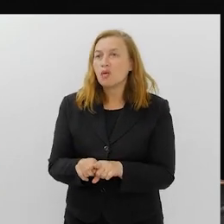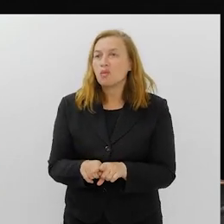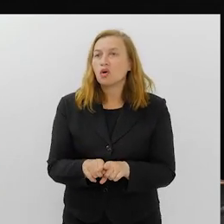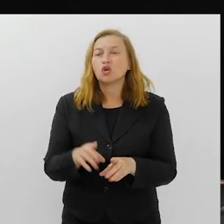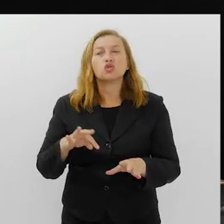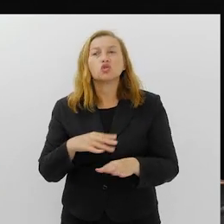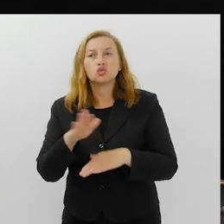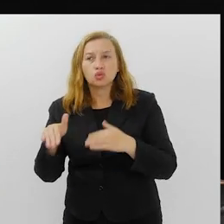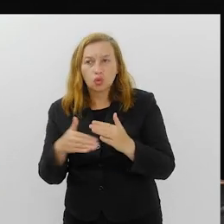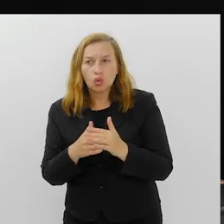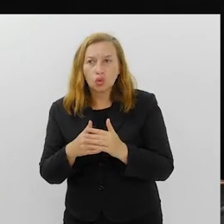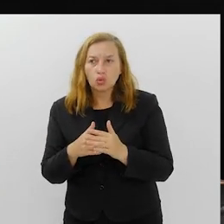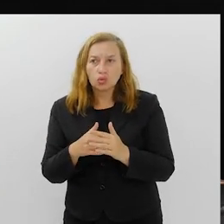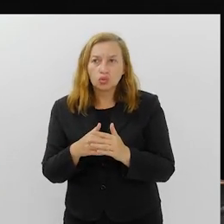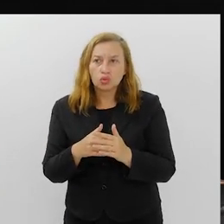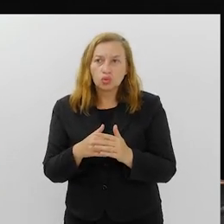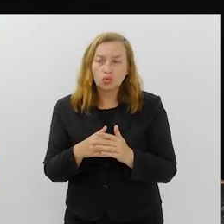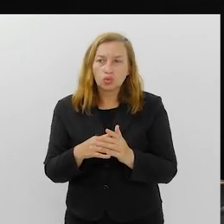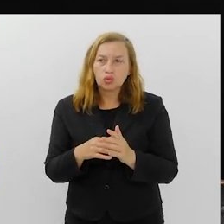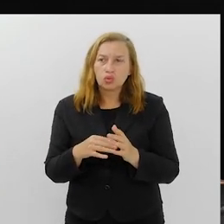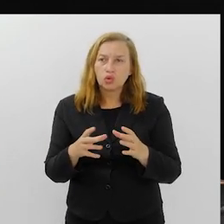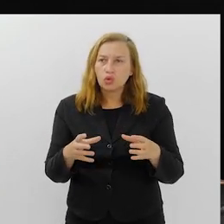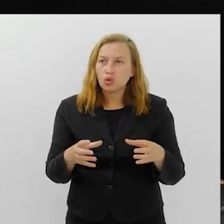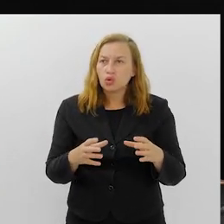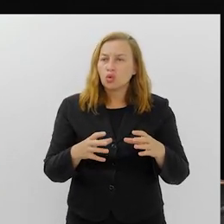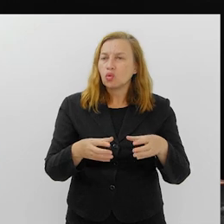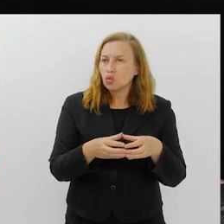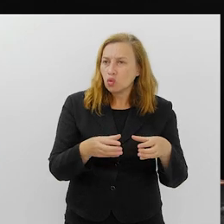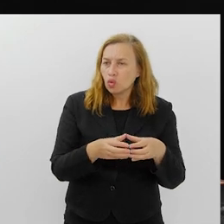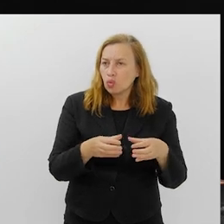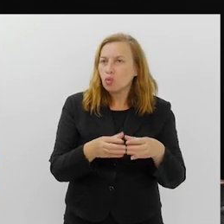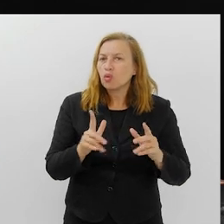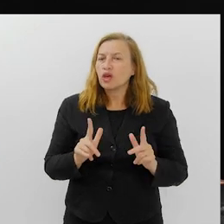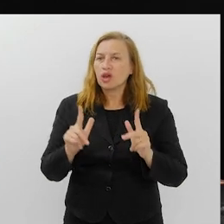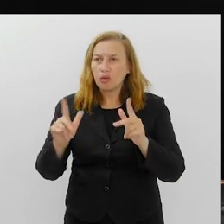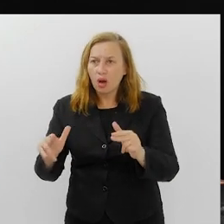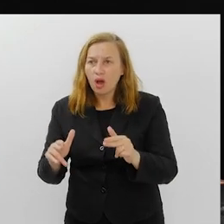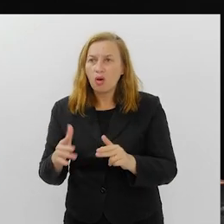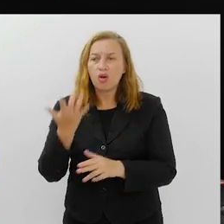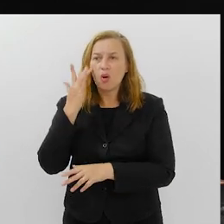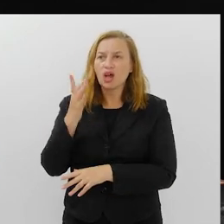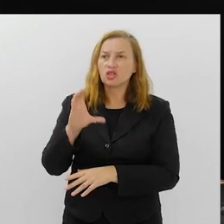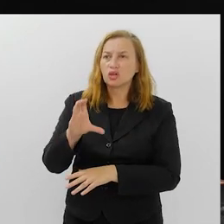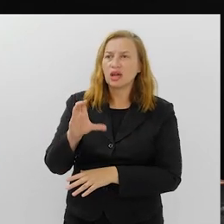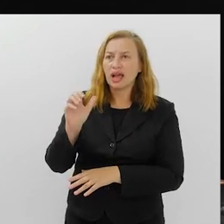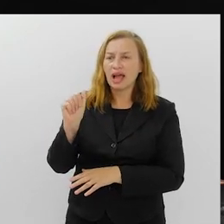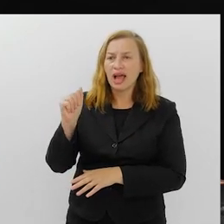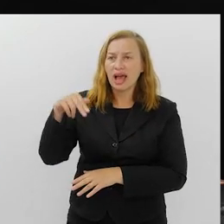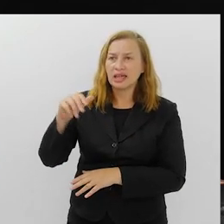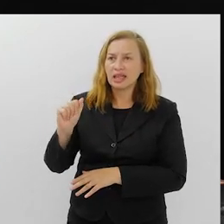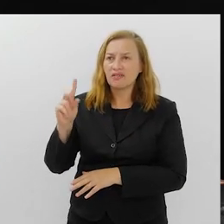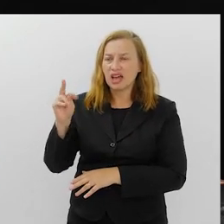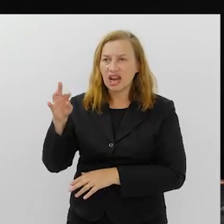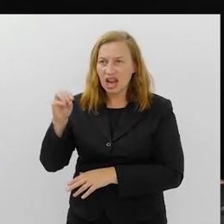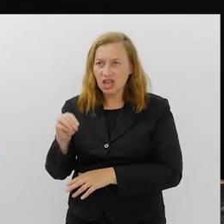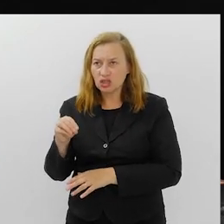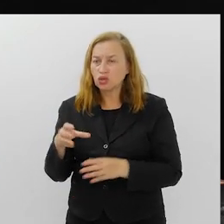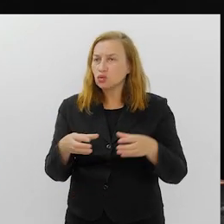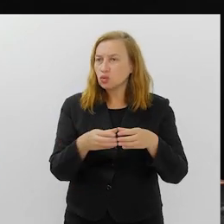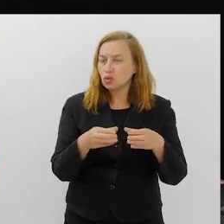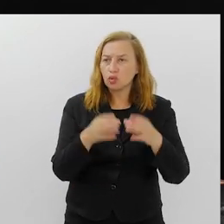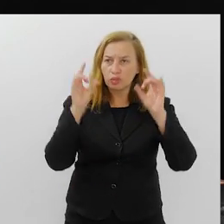até porque todos provém do mesmo núcleo, se não me engano. Eu acho que a grande maioria hoje dos carnavalescos que estão atuando no grupo especial